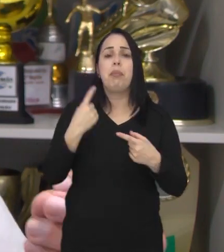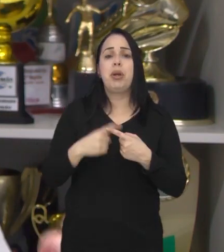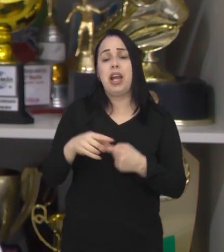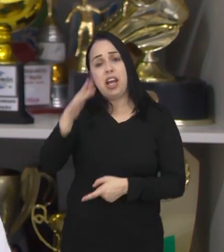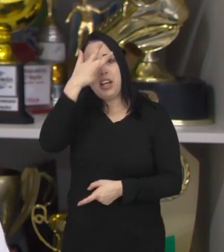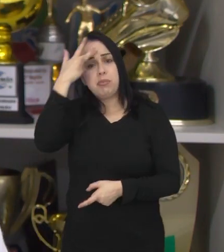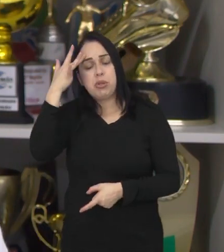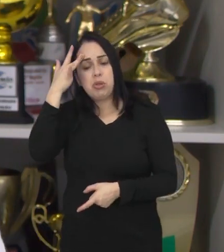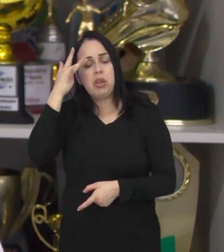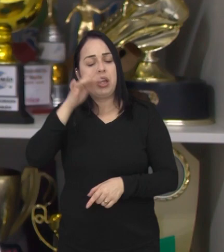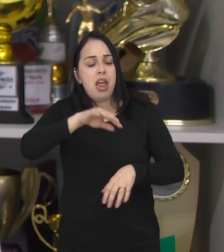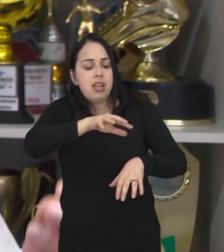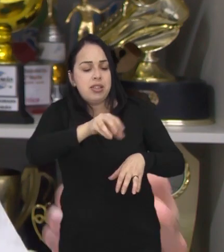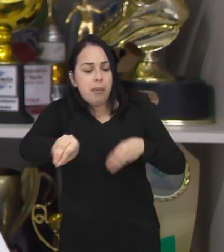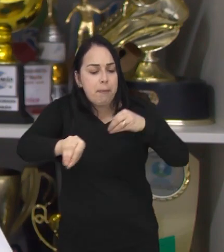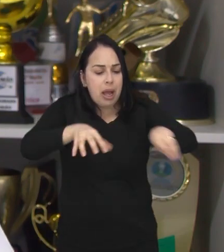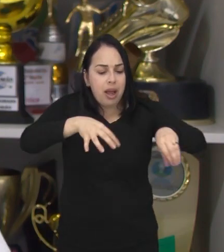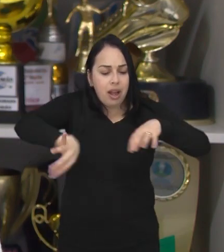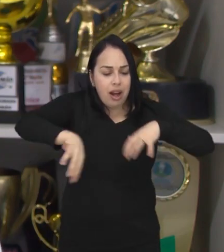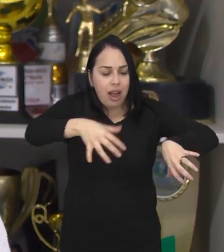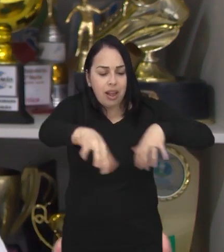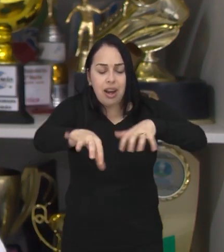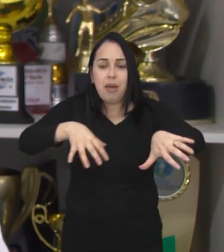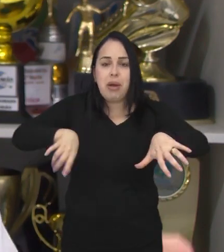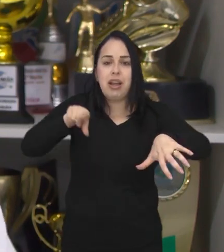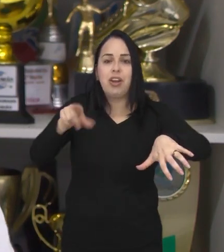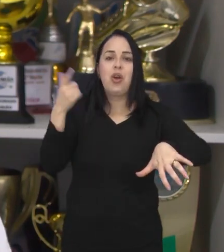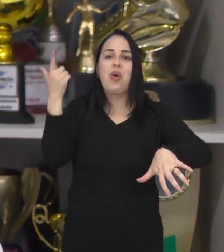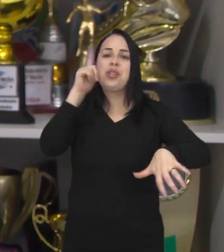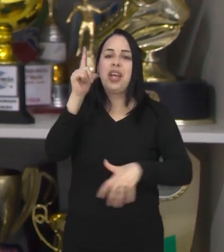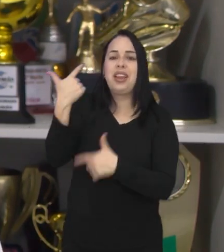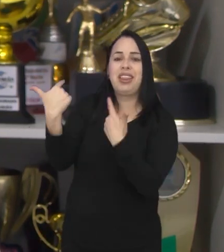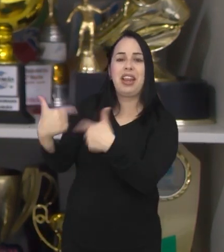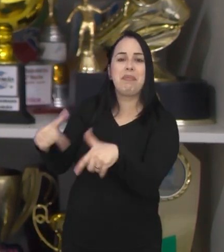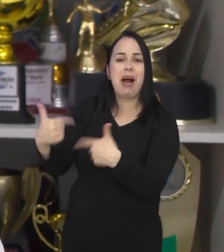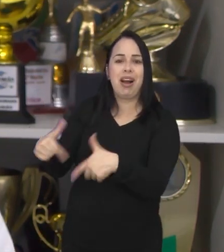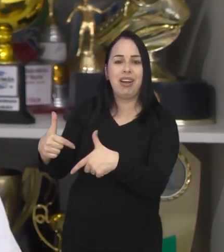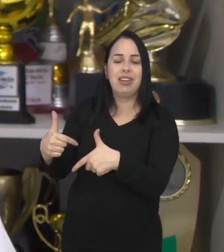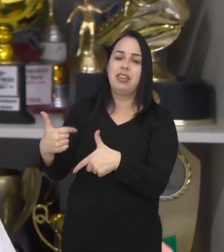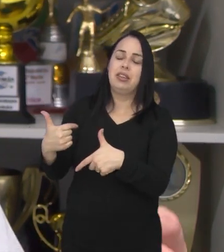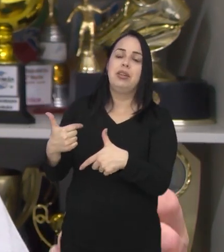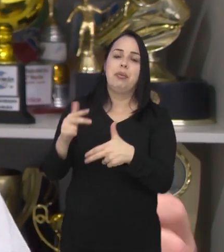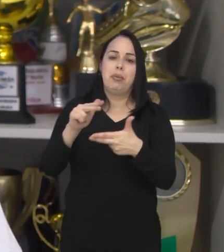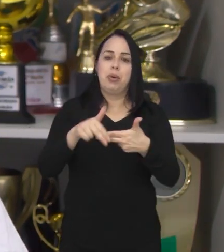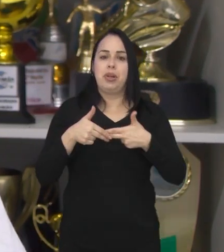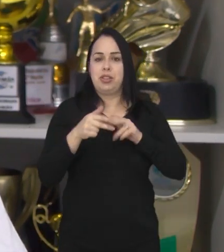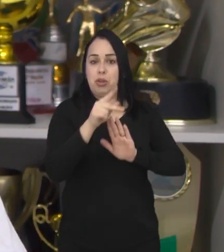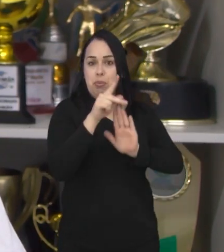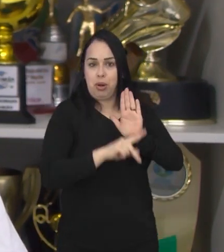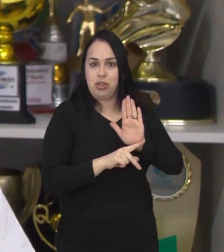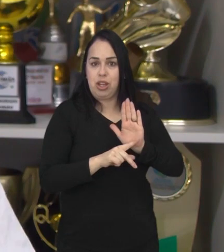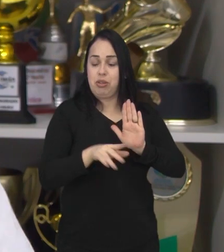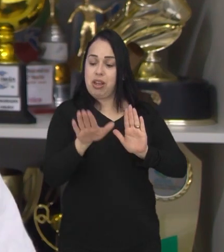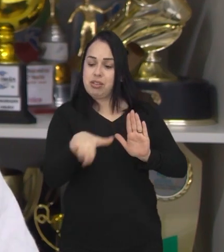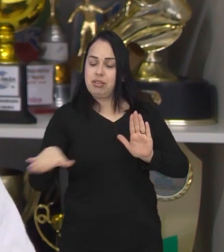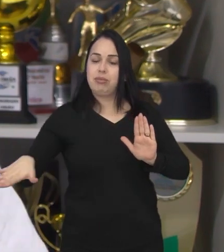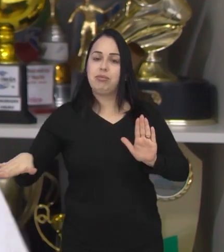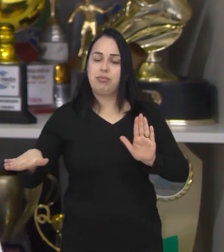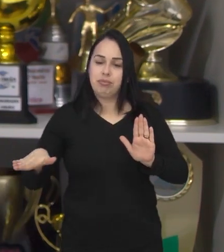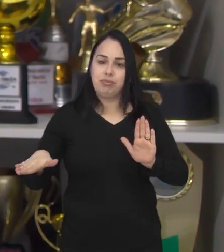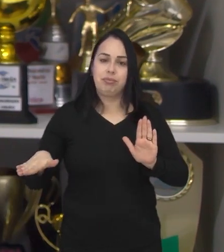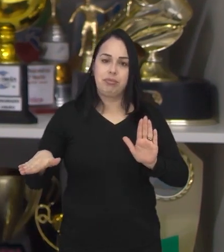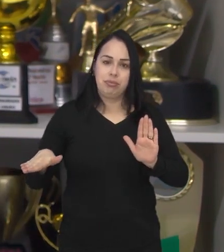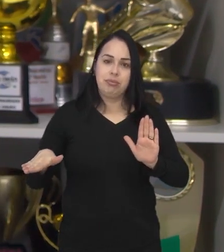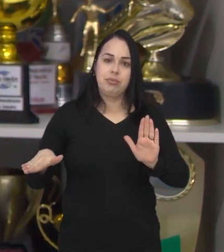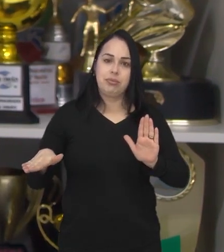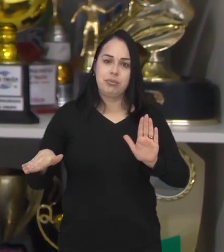empregabilidade, gera recurso. E a ideia também dentro desse programa é que os próprios jovens, as crianças, elas